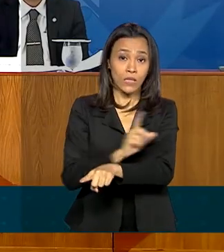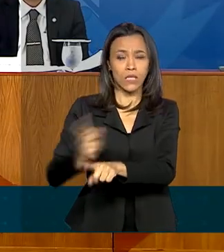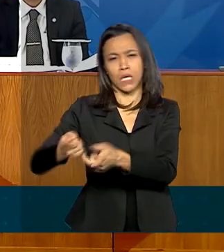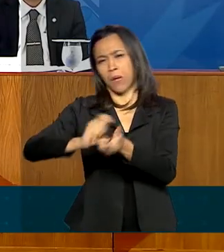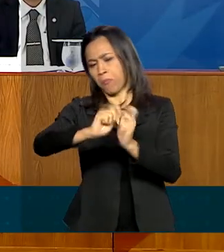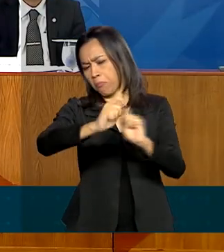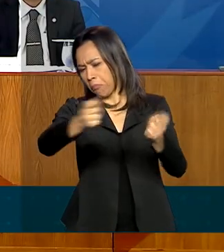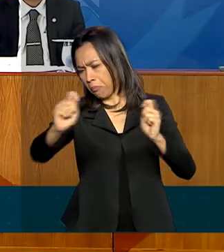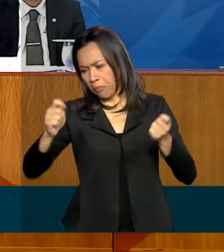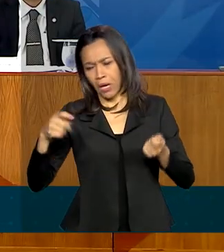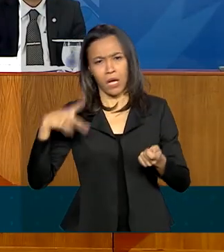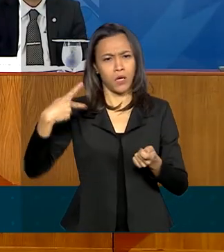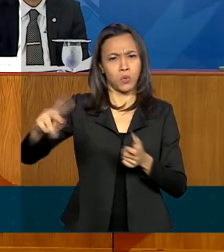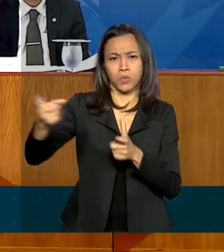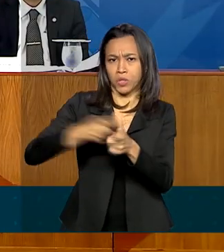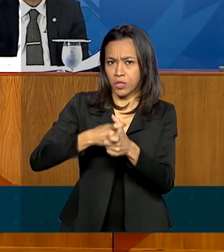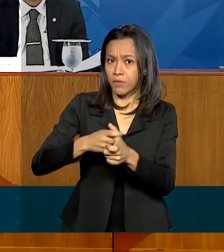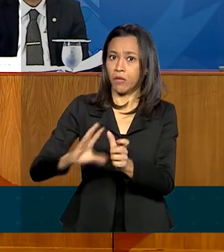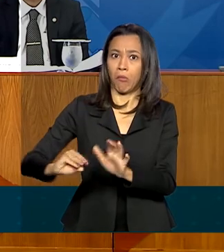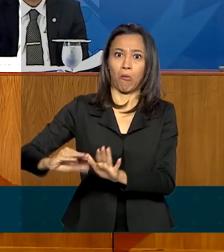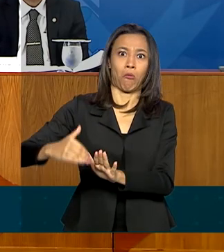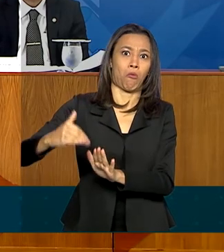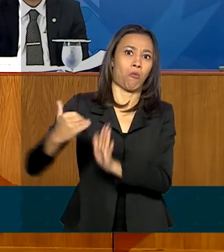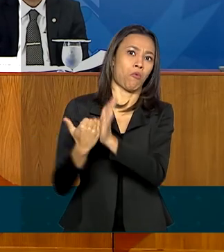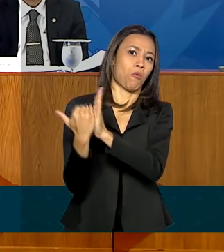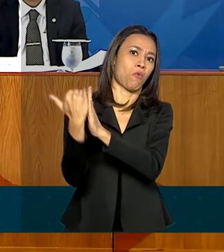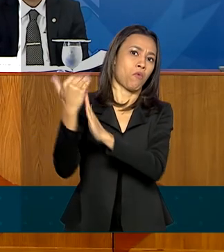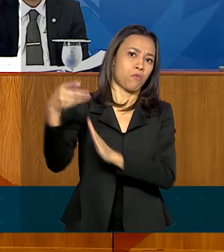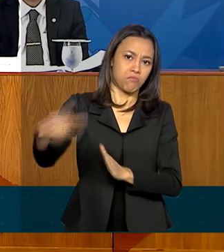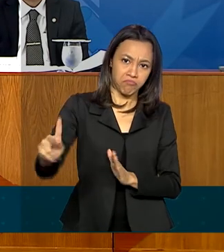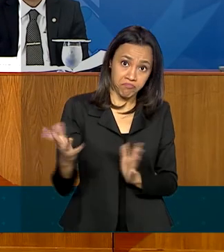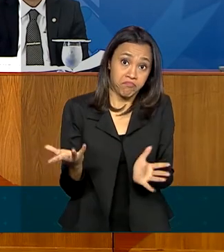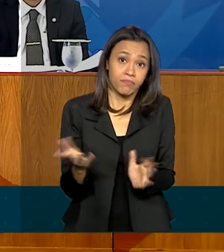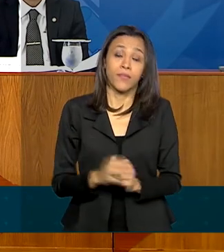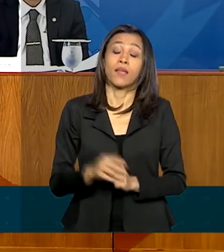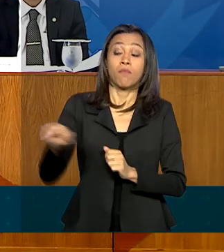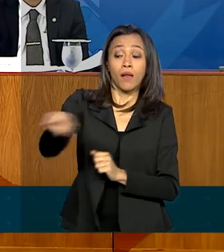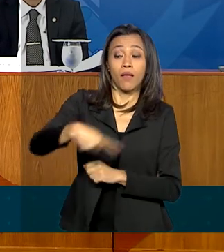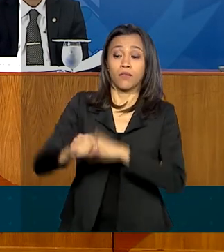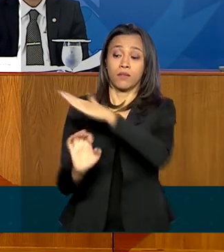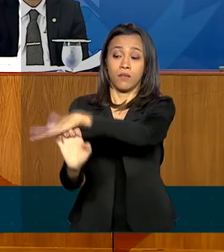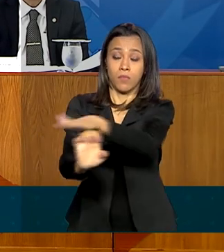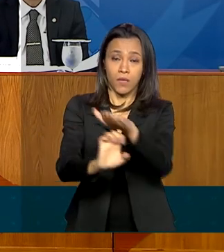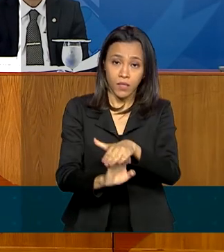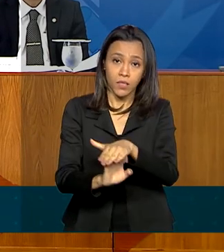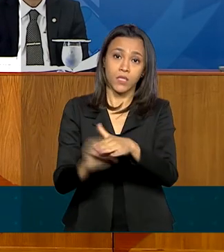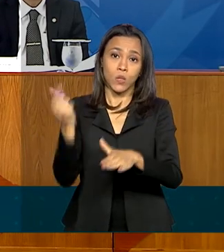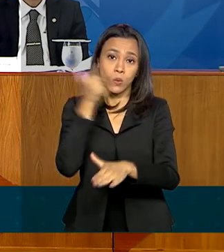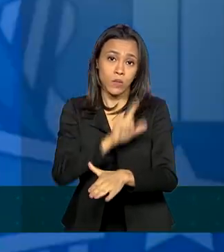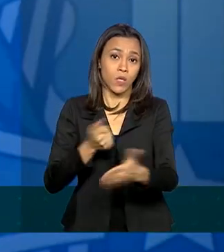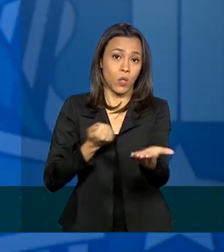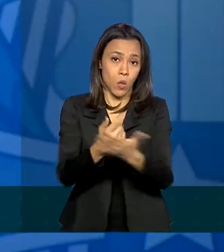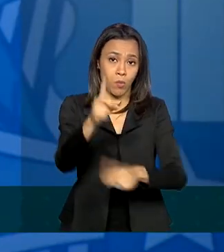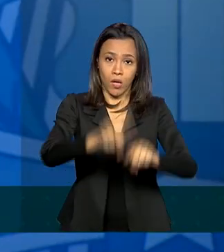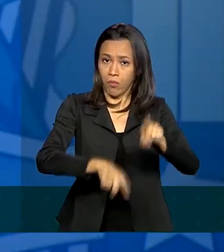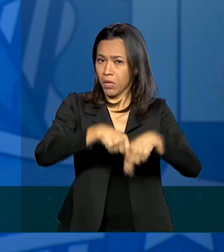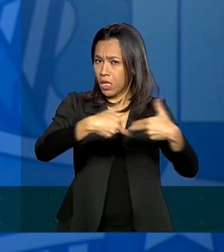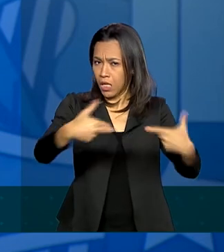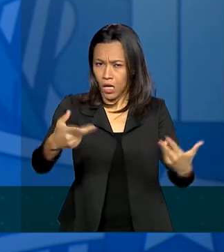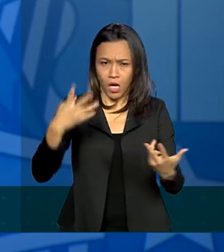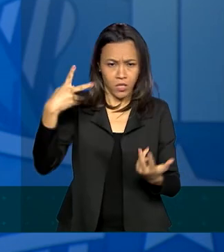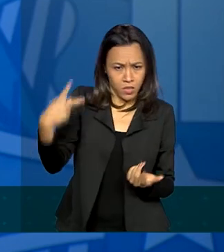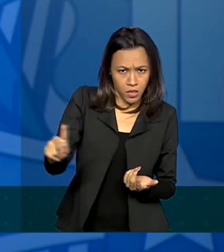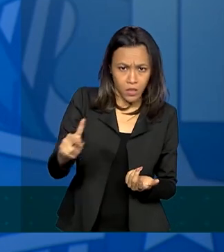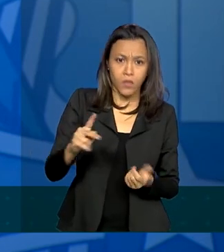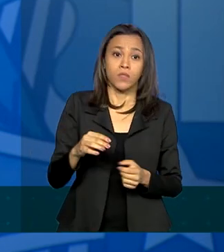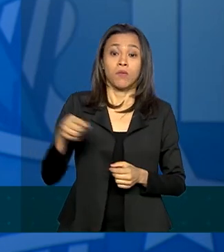custos fixos que voltam a crescer, para que as empresas façam as suas compras, para os seus estoques,